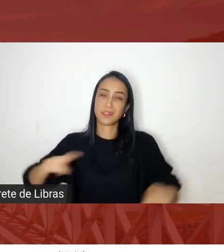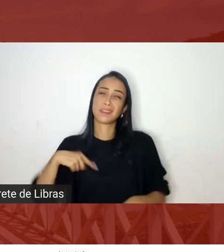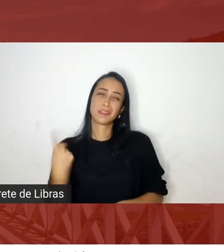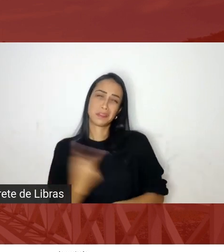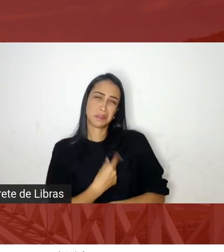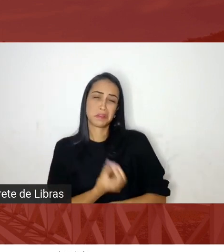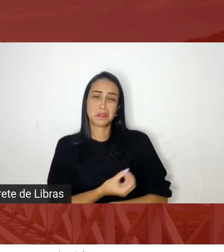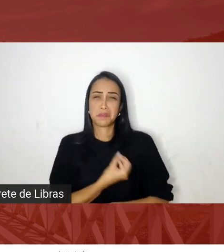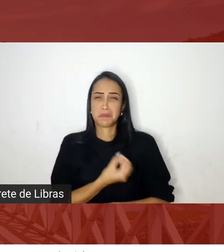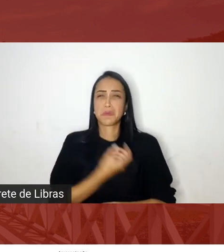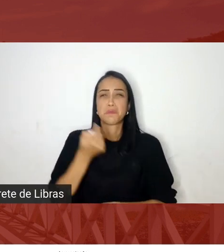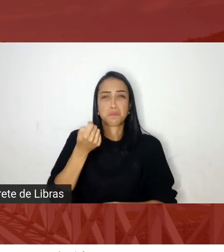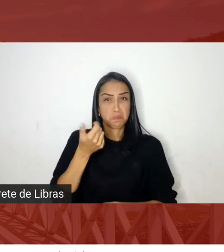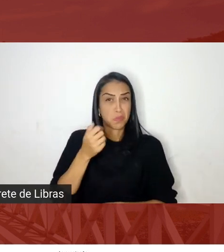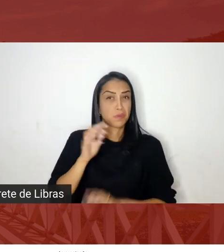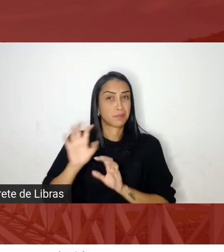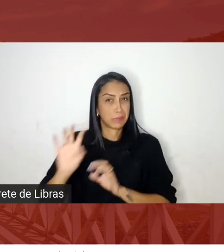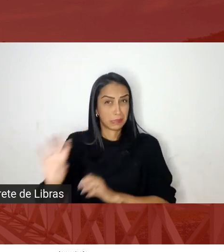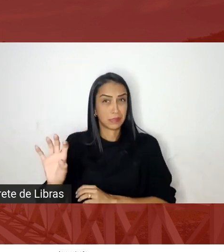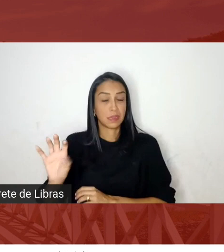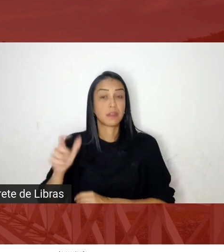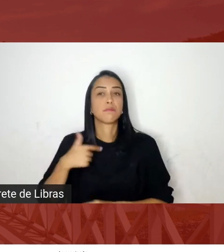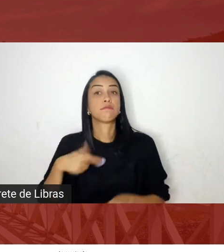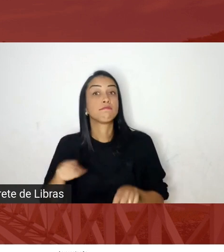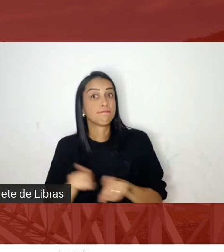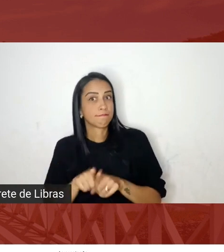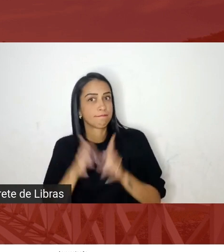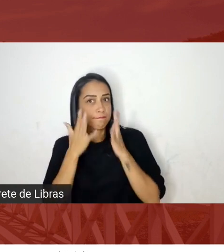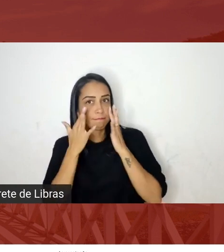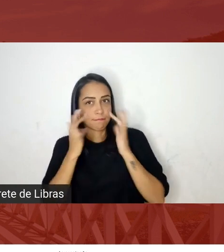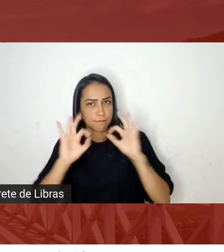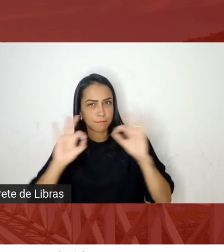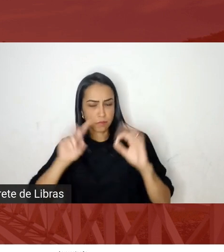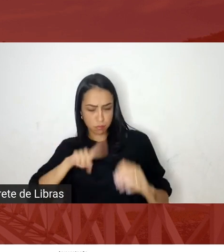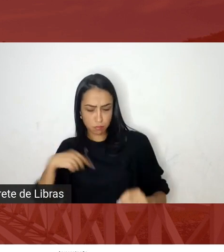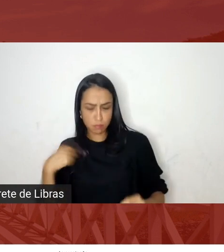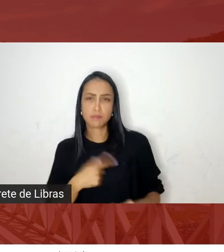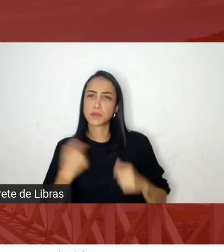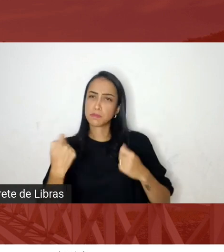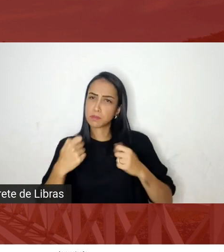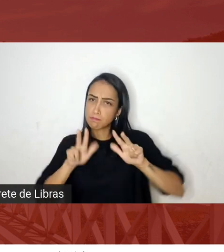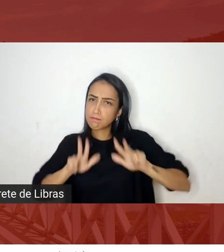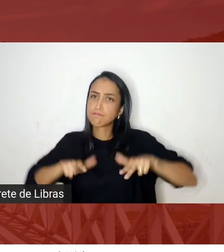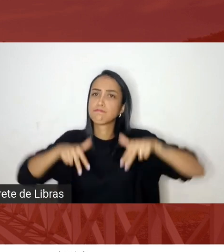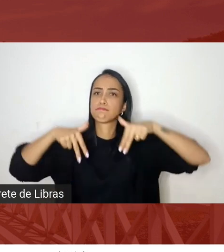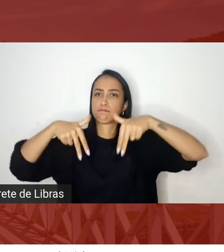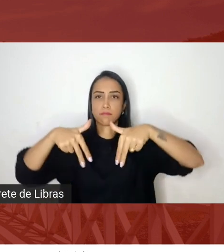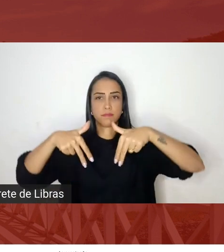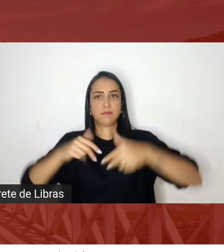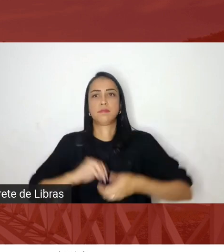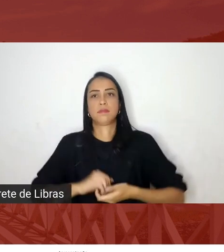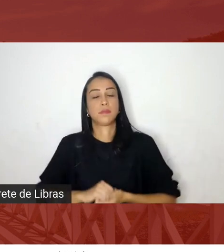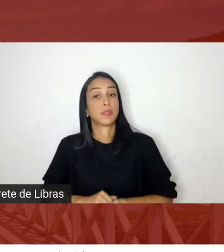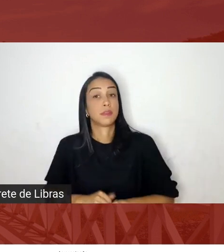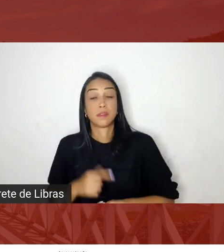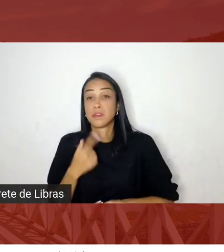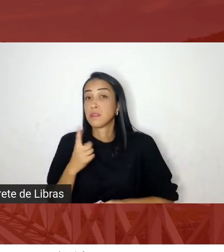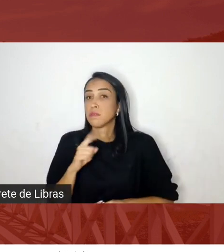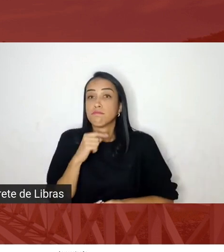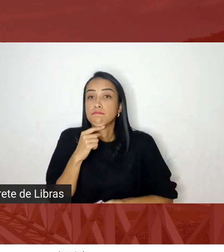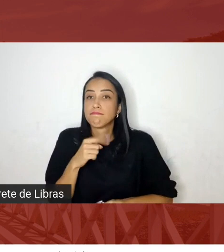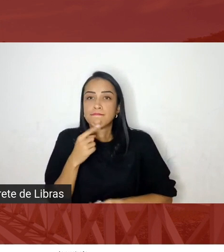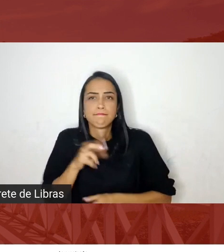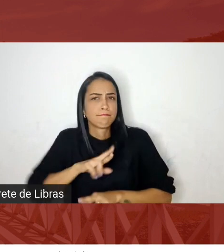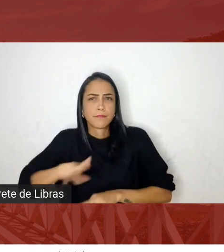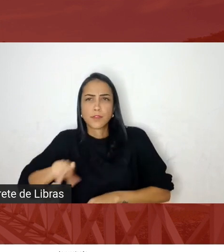que nós precisamos nos posicionar contra isso e não tem como nos posicionar